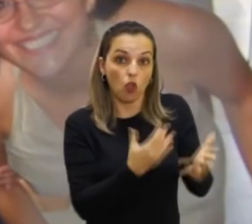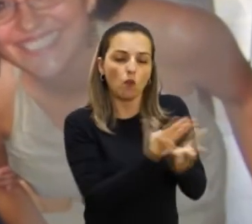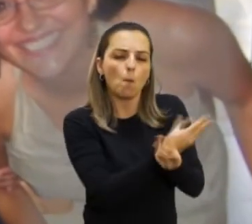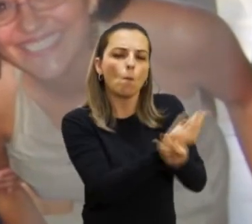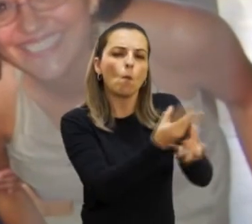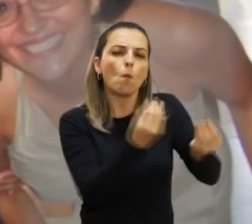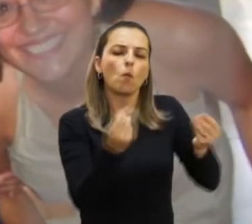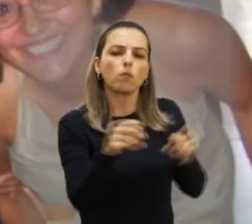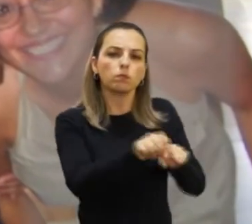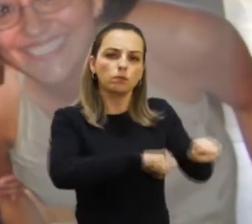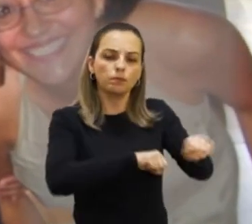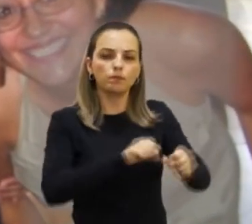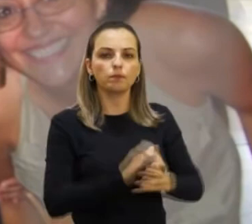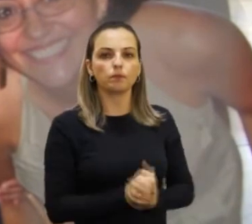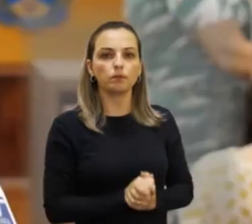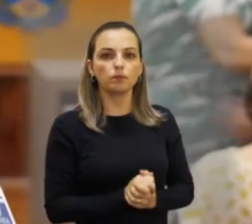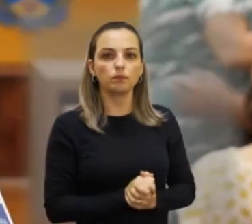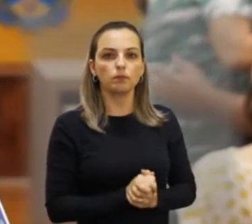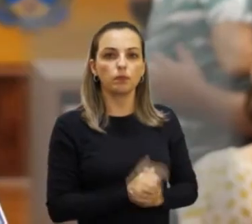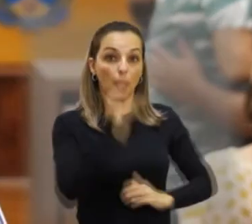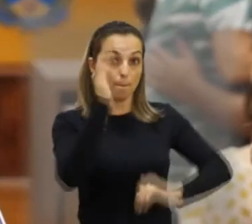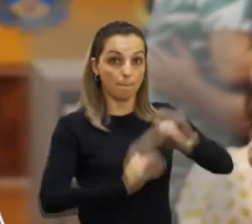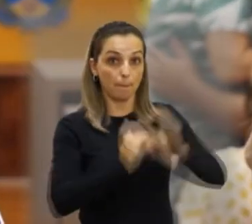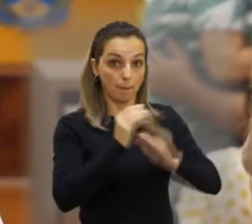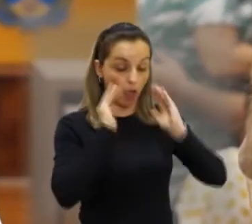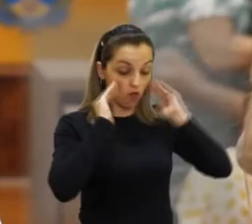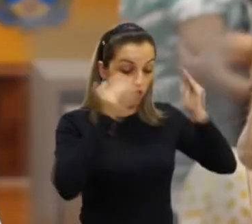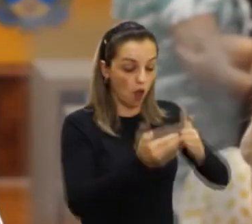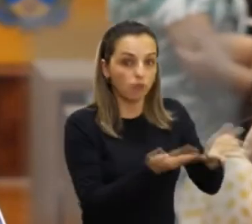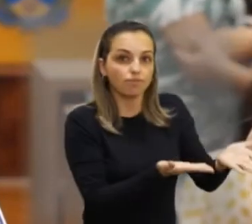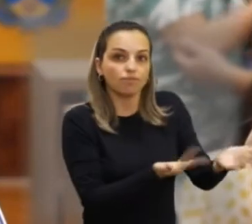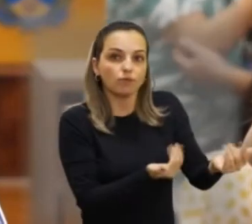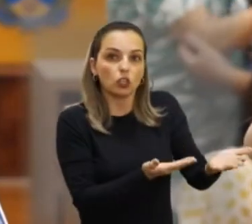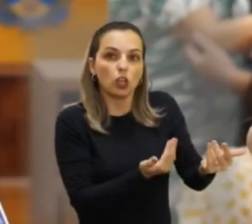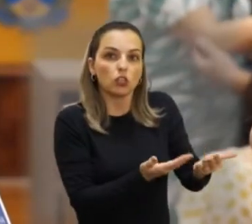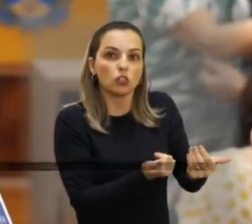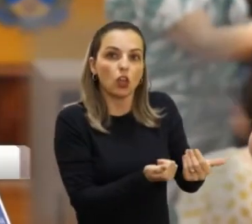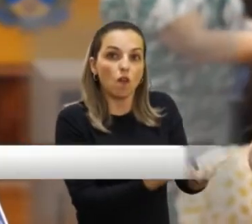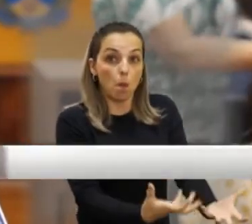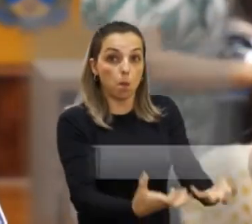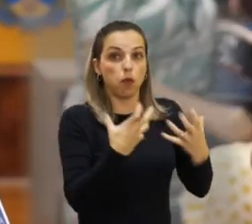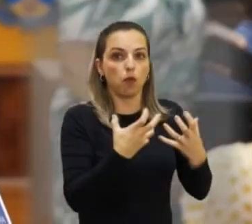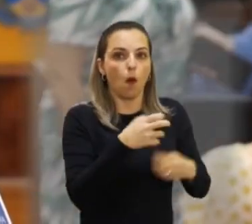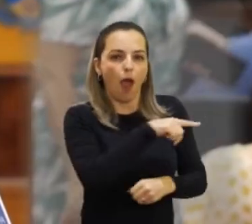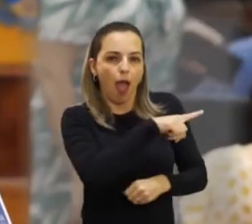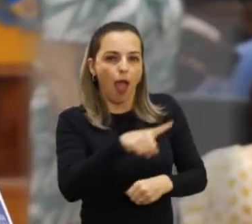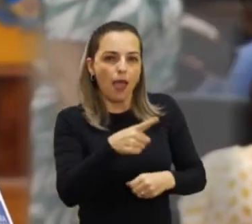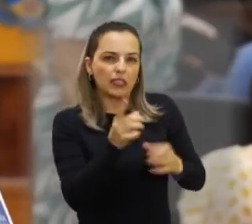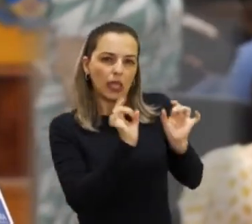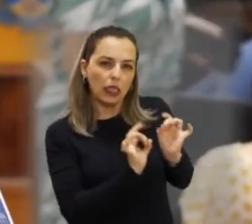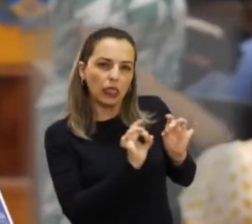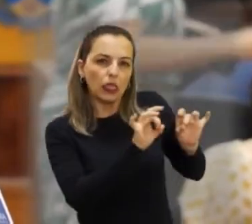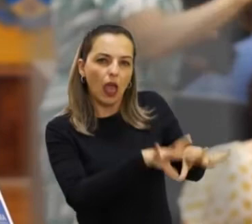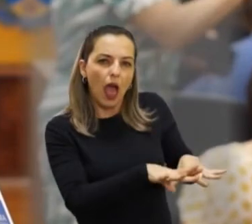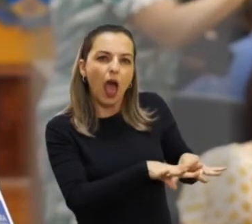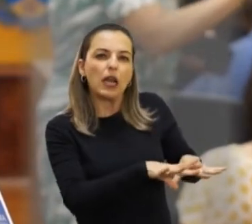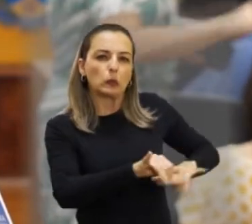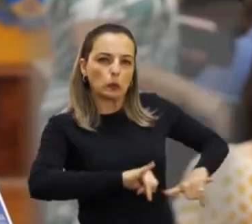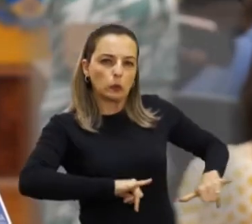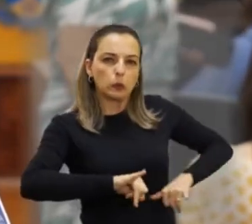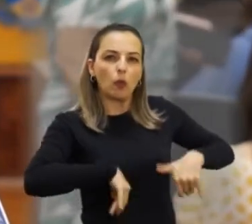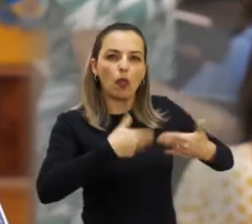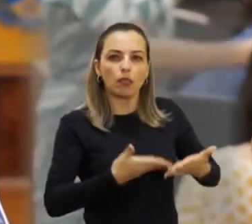centenas de jovens. Estou com o coração da gente, trabalhar com os jovens, muitos deles abandonados, sofrendo. E a gente